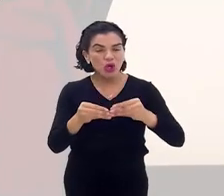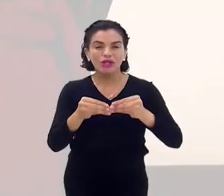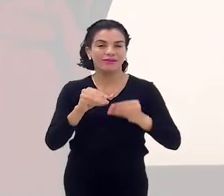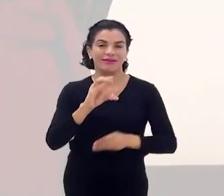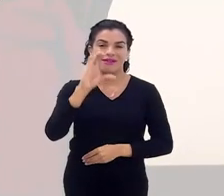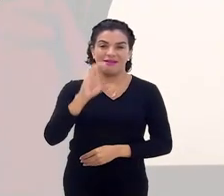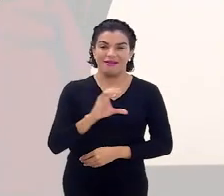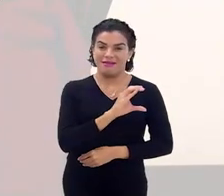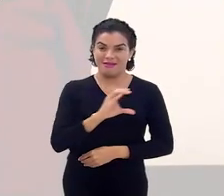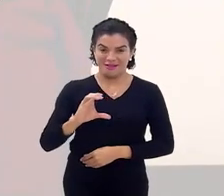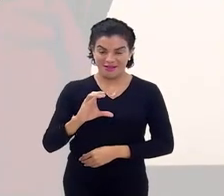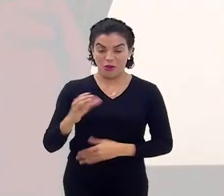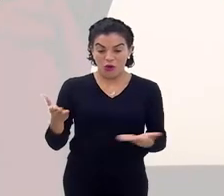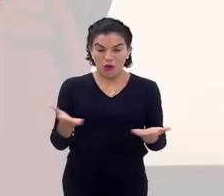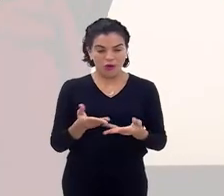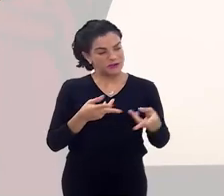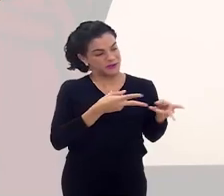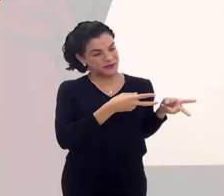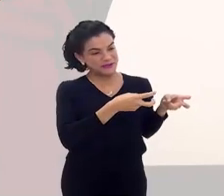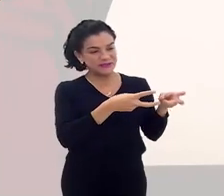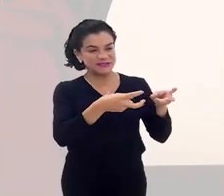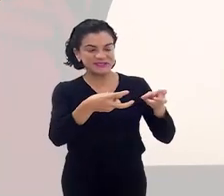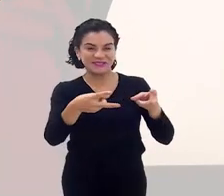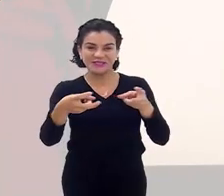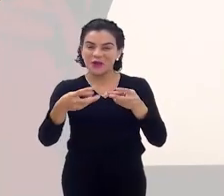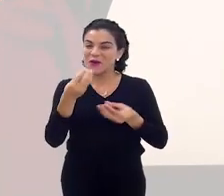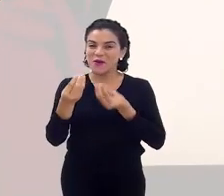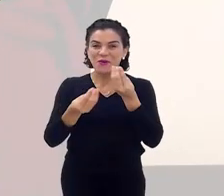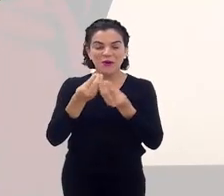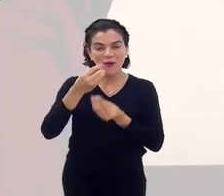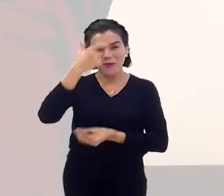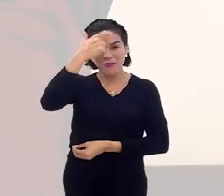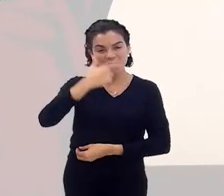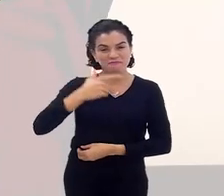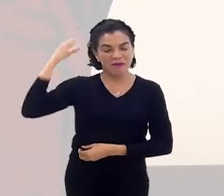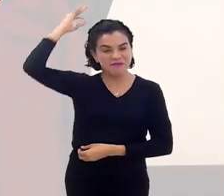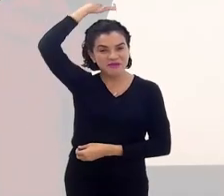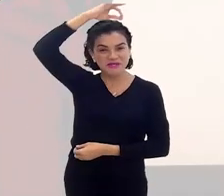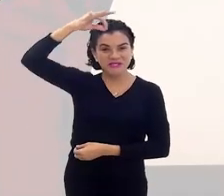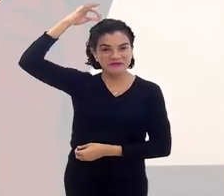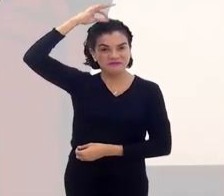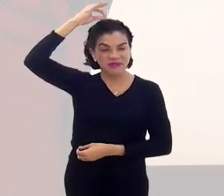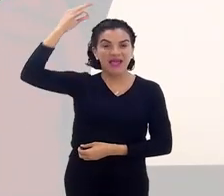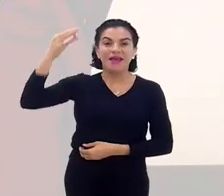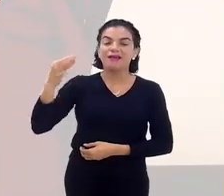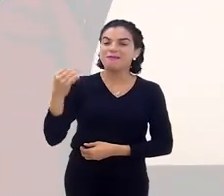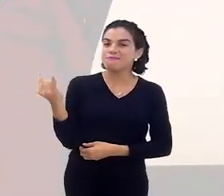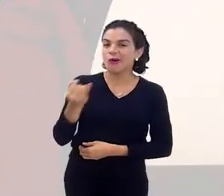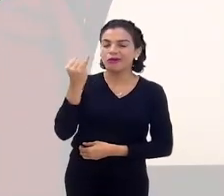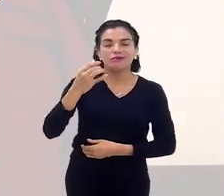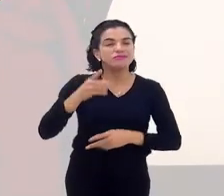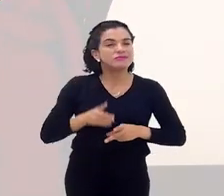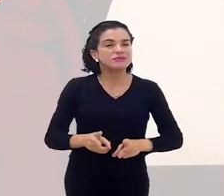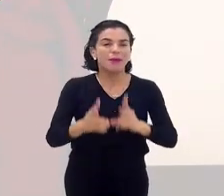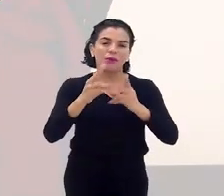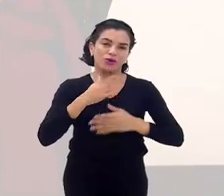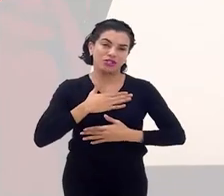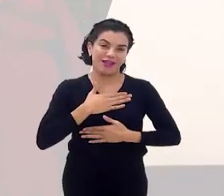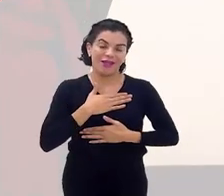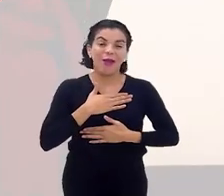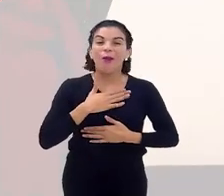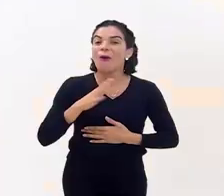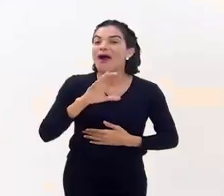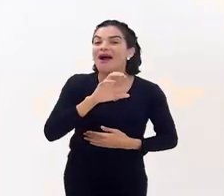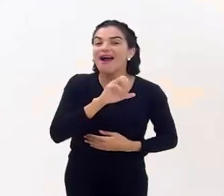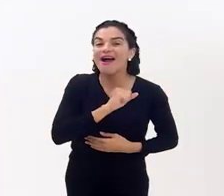coisa, eu percebo... Hoje, vendo, assim, o quanto a minha espiritualidade sempre foi importante. Eu sempre gostei. Eu adorei meu catecismo,